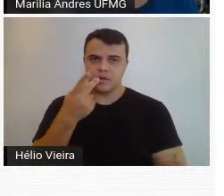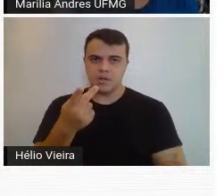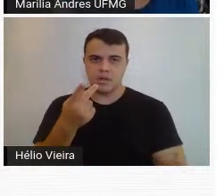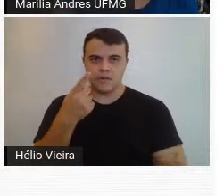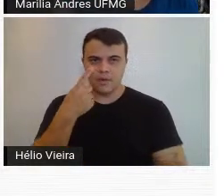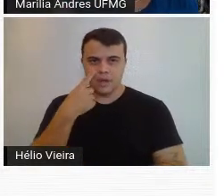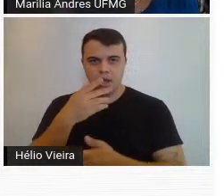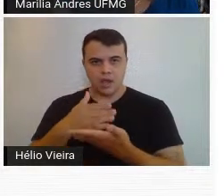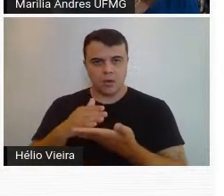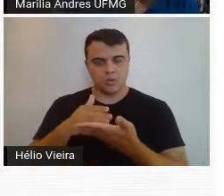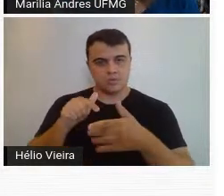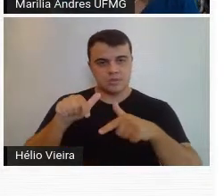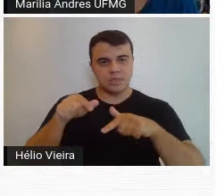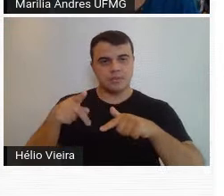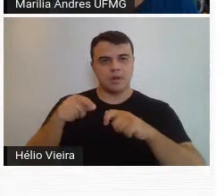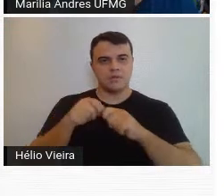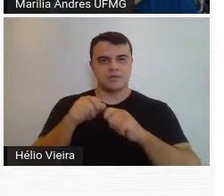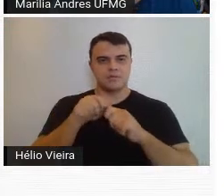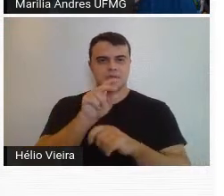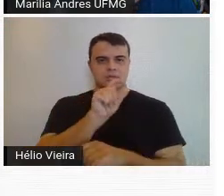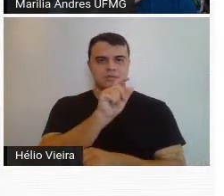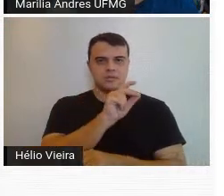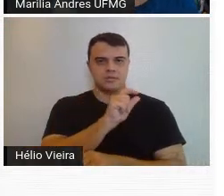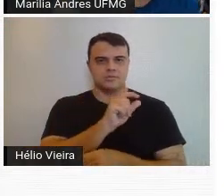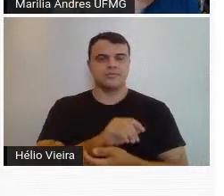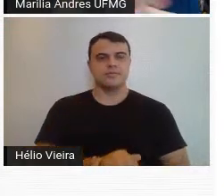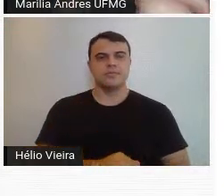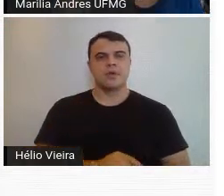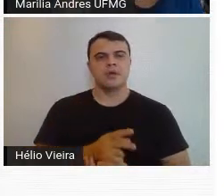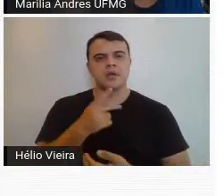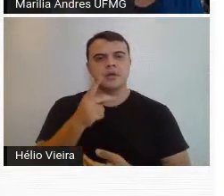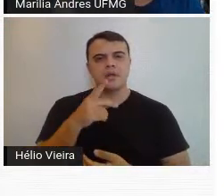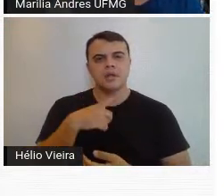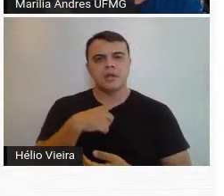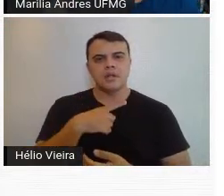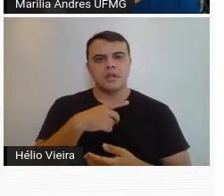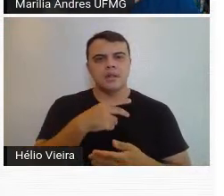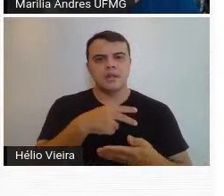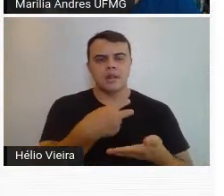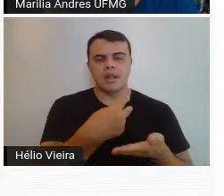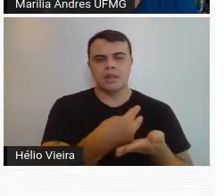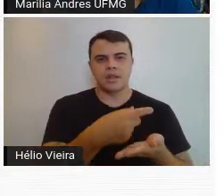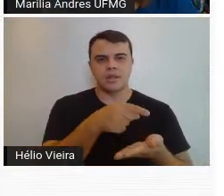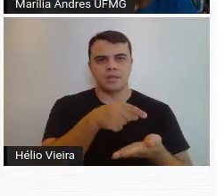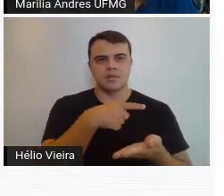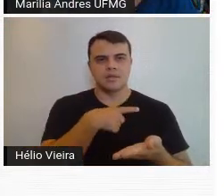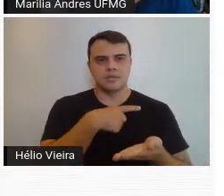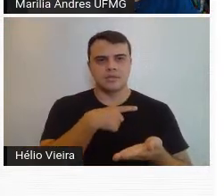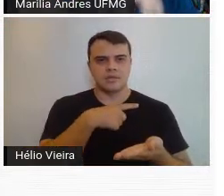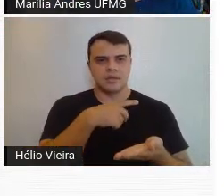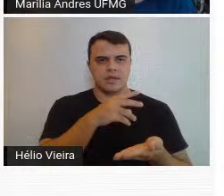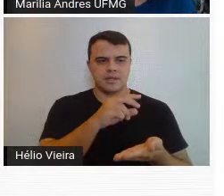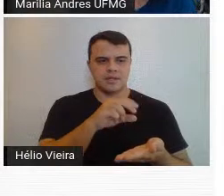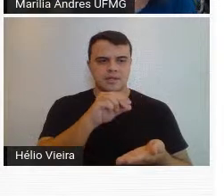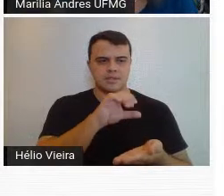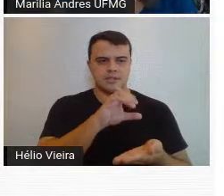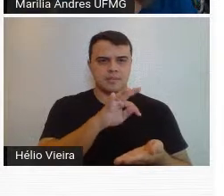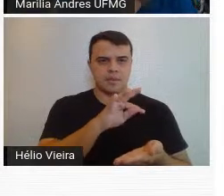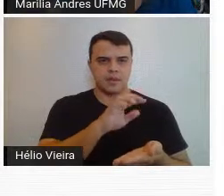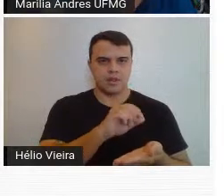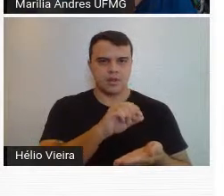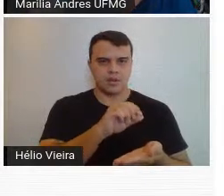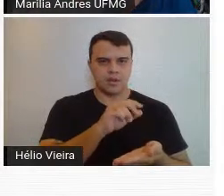alguns trabalhos que ele fazia na época, uma figura deitada, feita em cimento, e uma figura